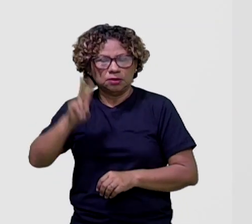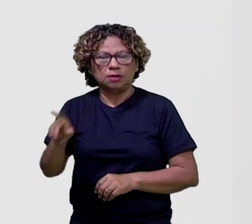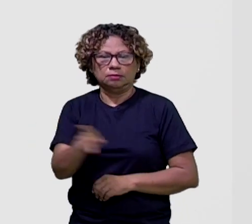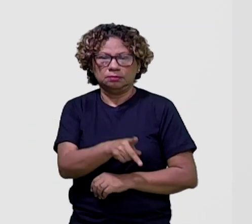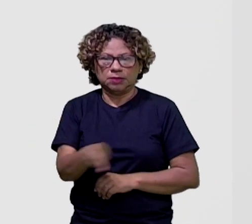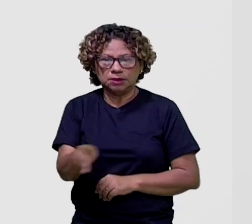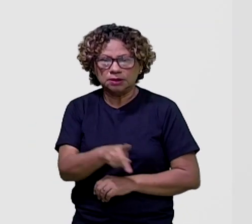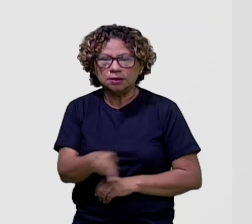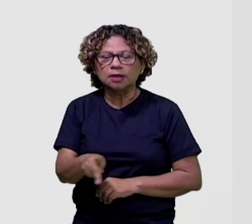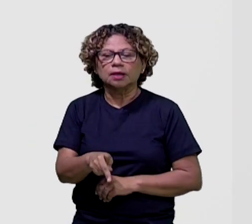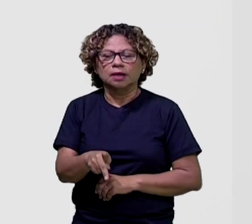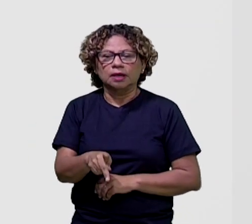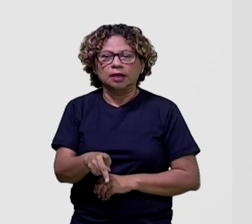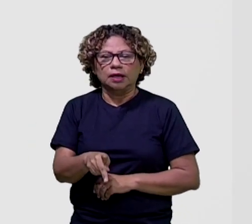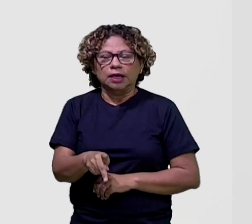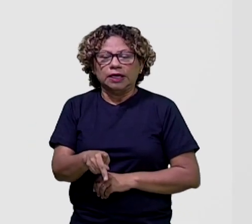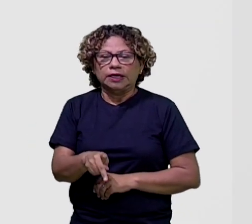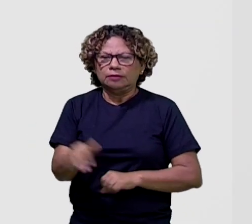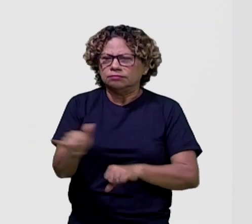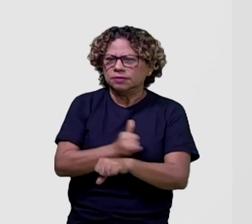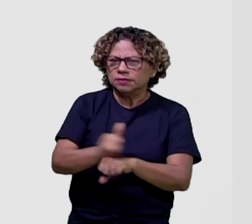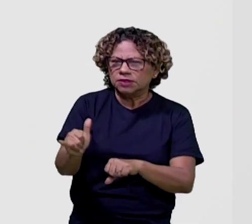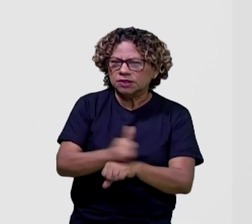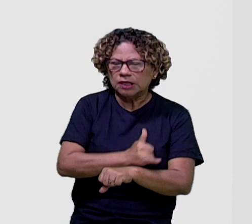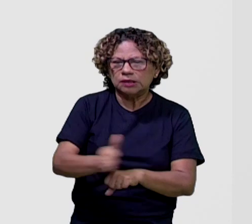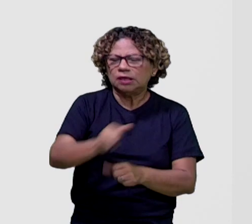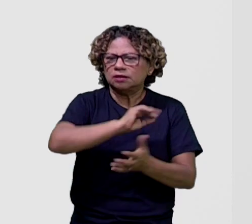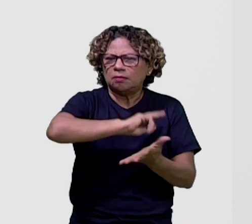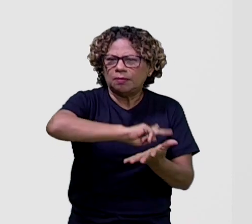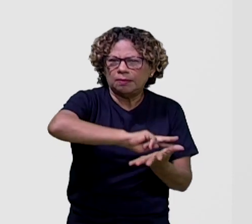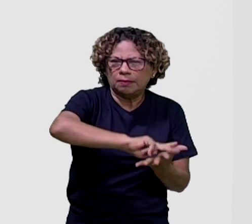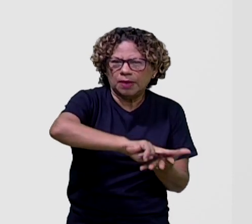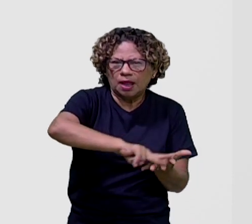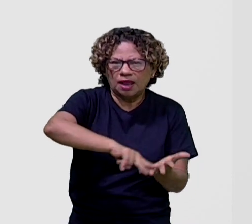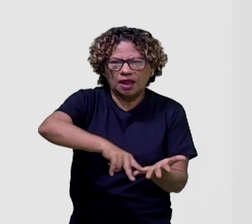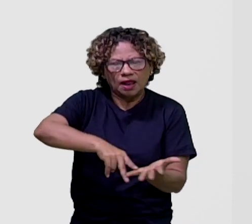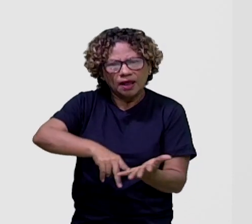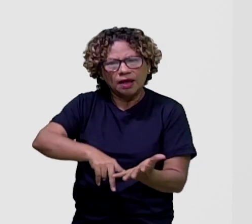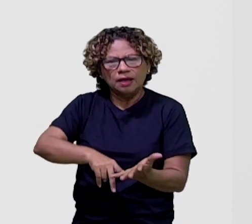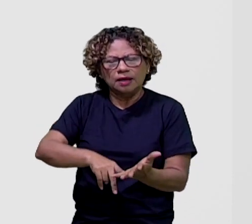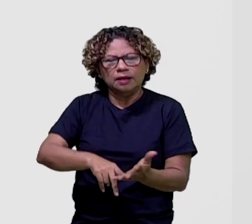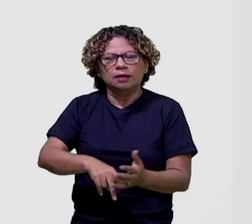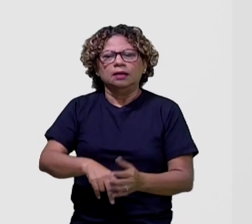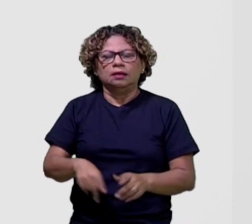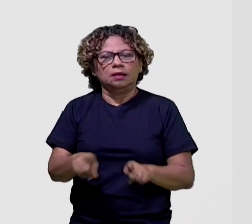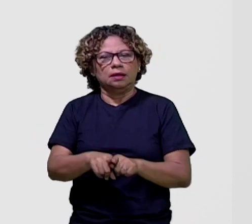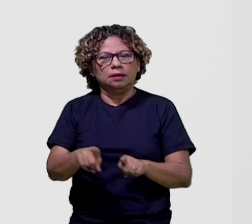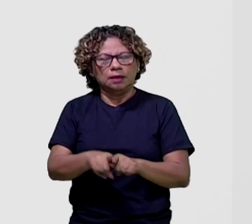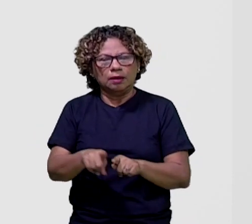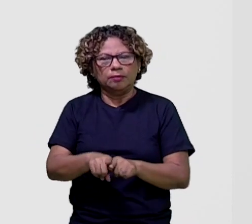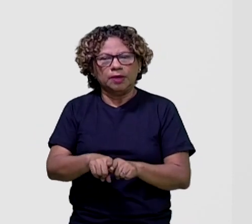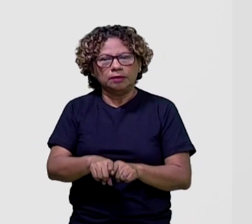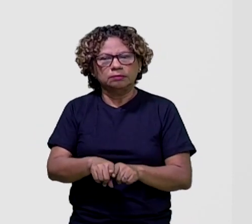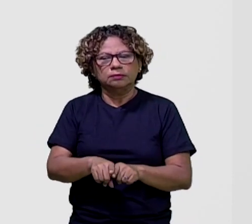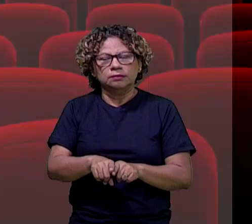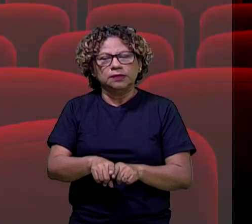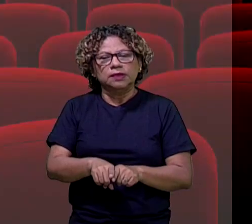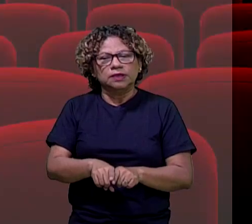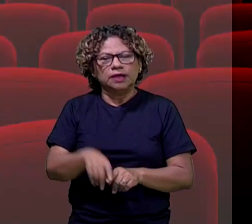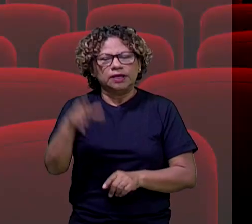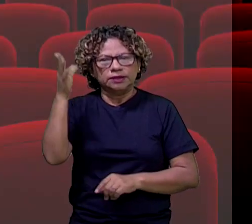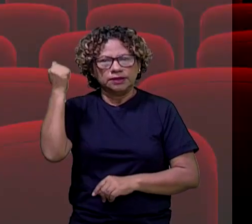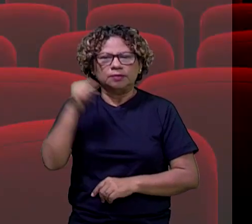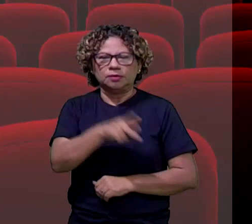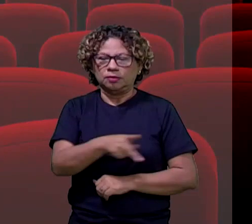professora, ela se vira nos 30, vamos assim dizer, não é? E a gente tem também, não é? Muitos professores que a gente